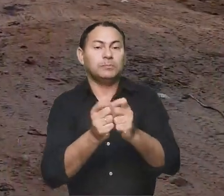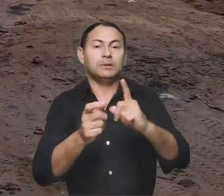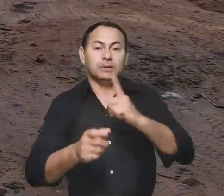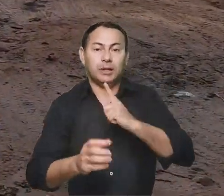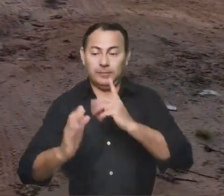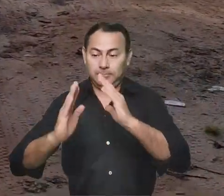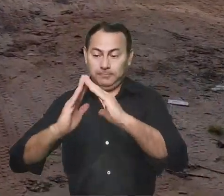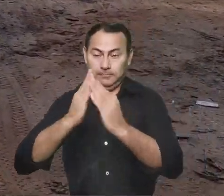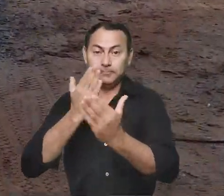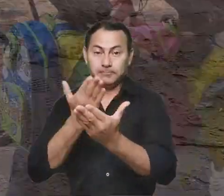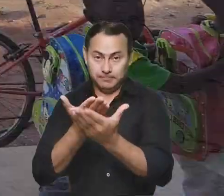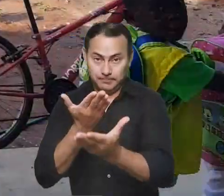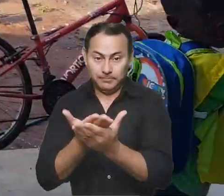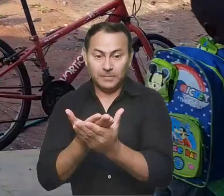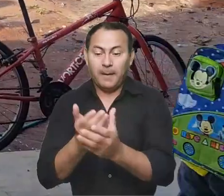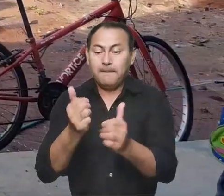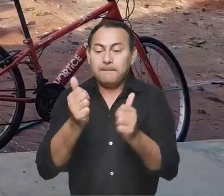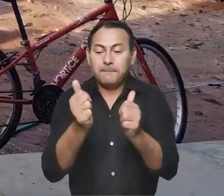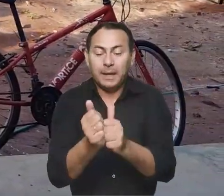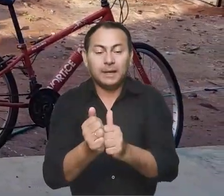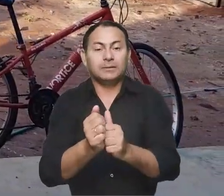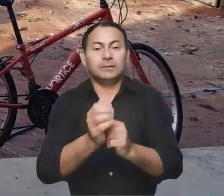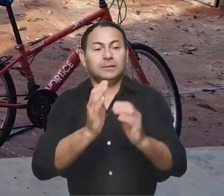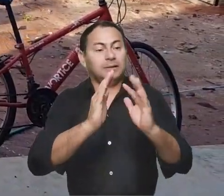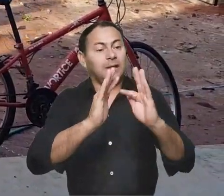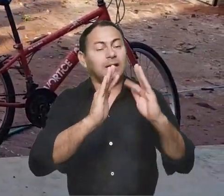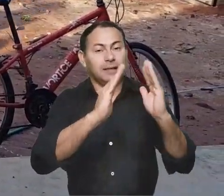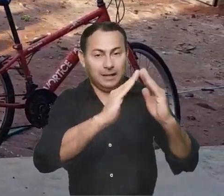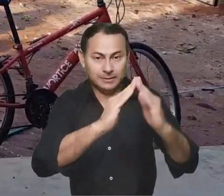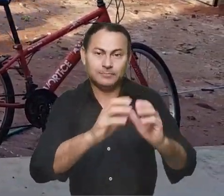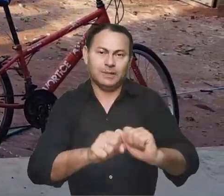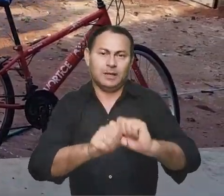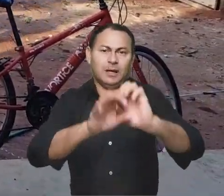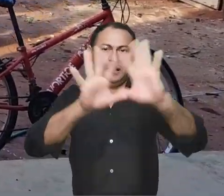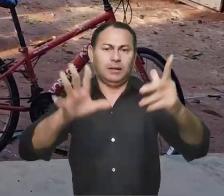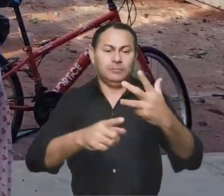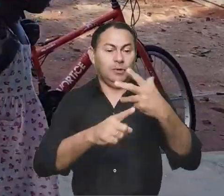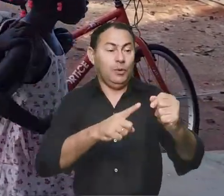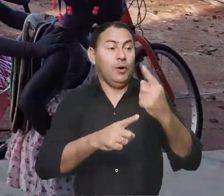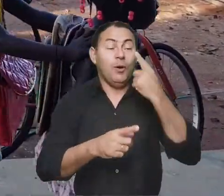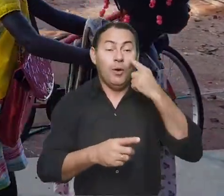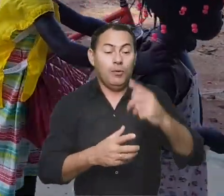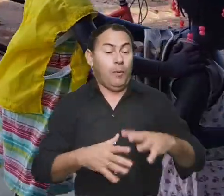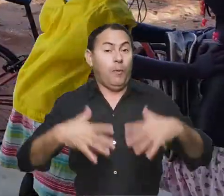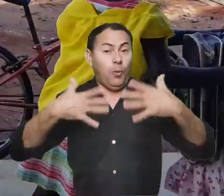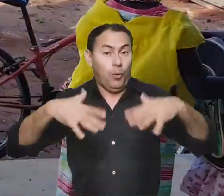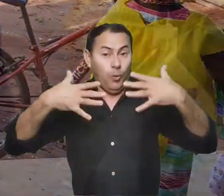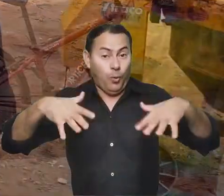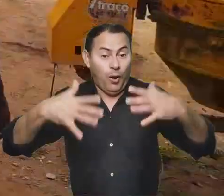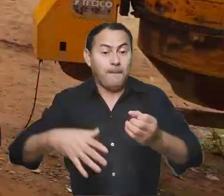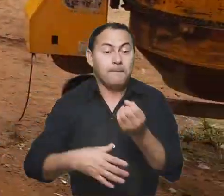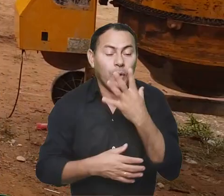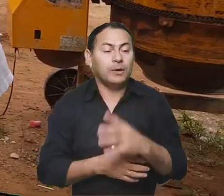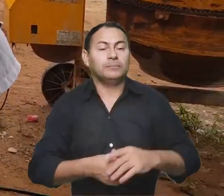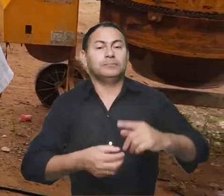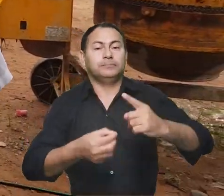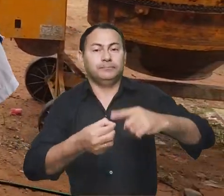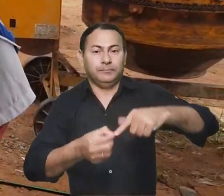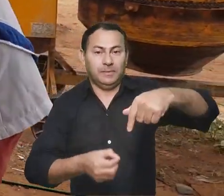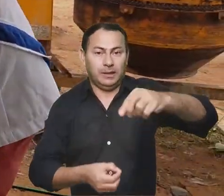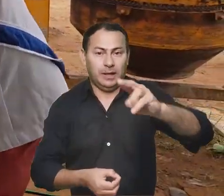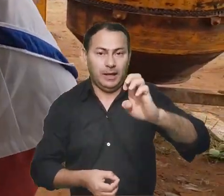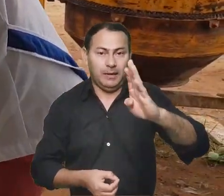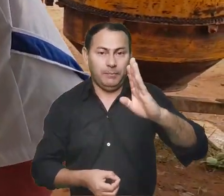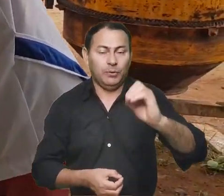com eles e ter uma escola tão próximo deles. E claro que superou as expectativas de Quebo